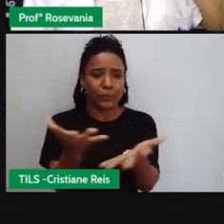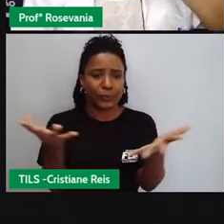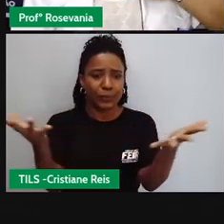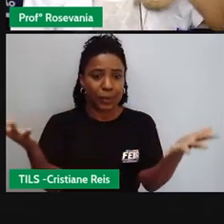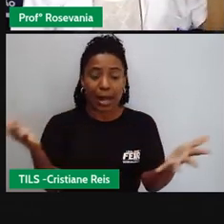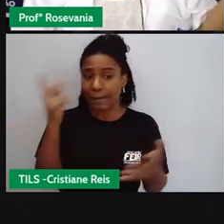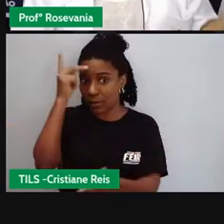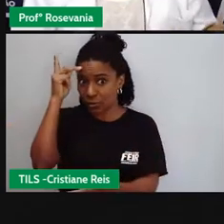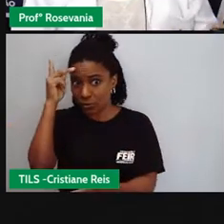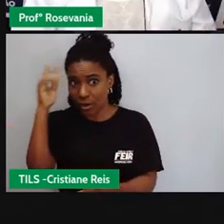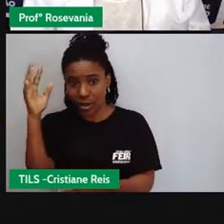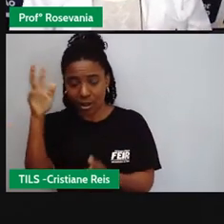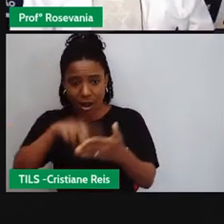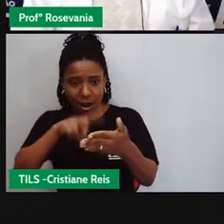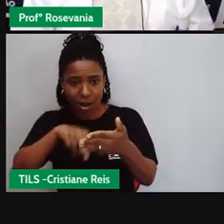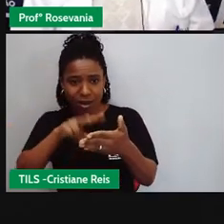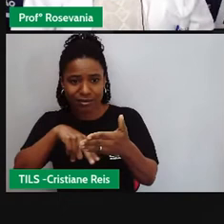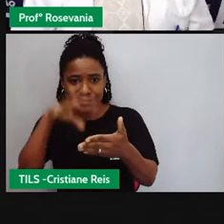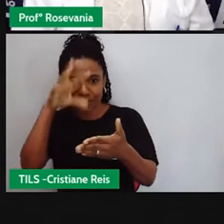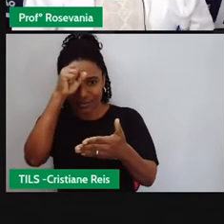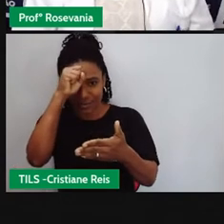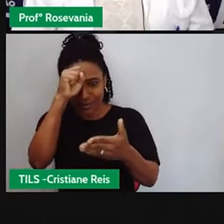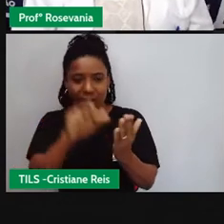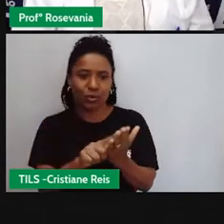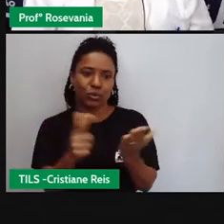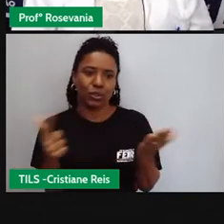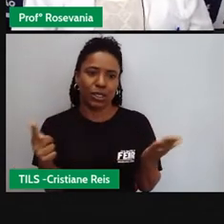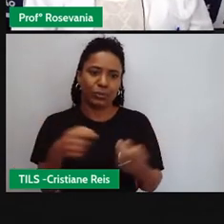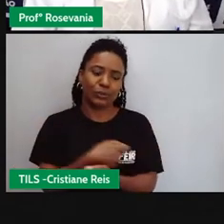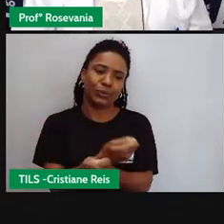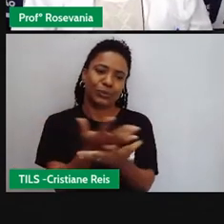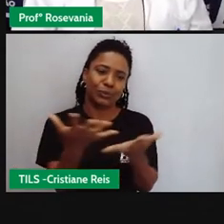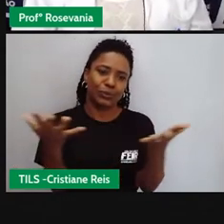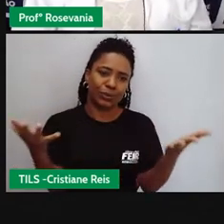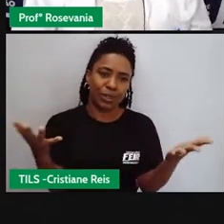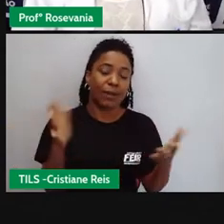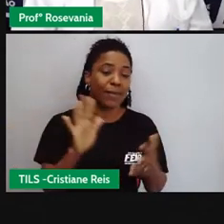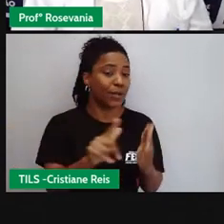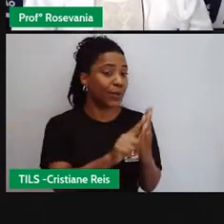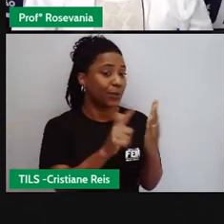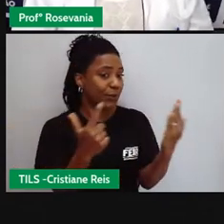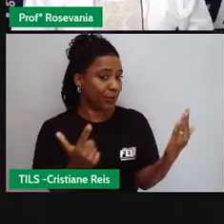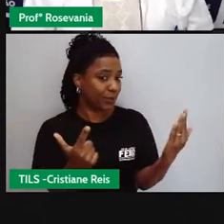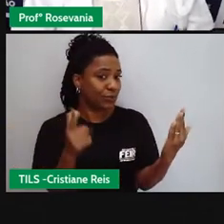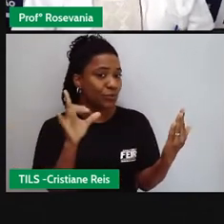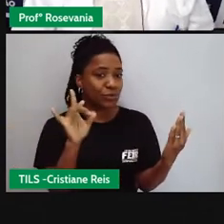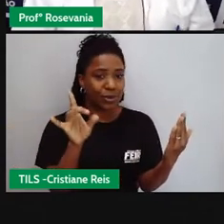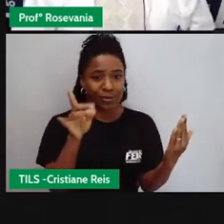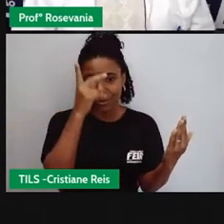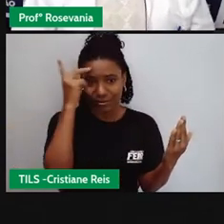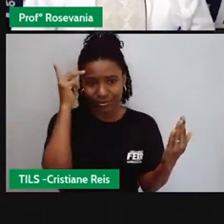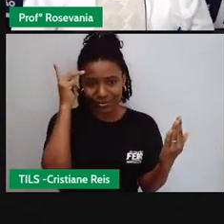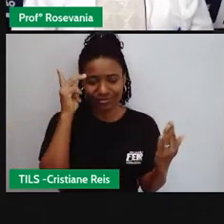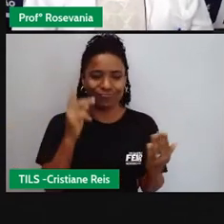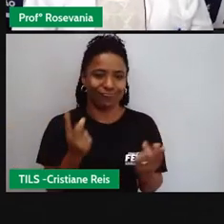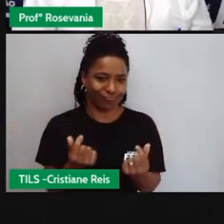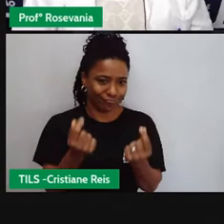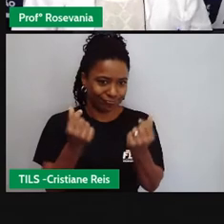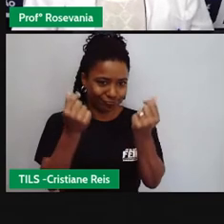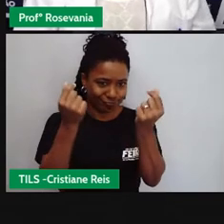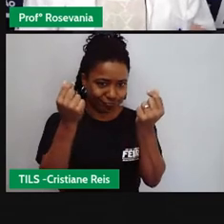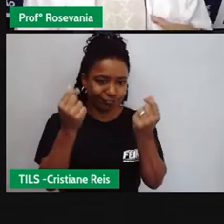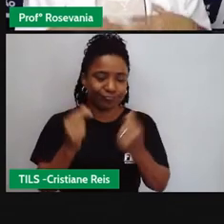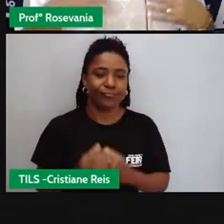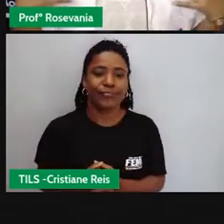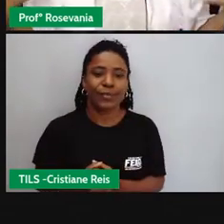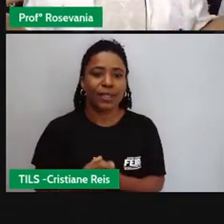população de qualquer classe, mas inicialmente a ideia era voltada somente para a classe mais dominante. aí veio o rádio,